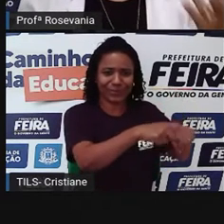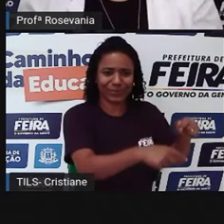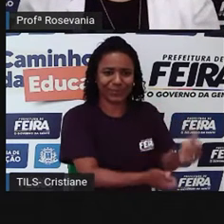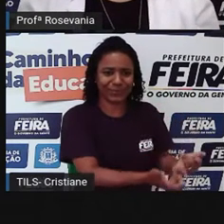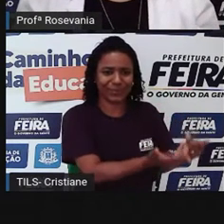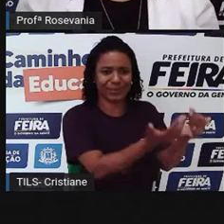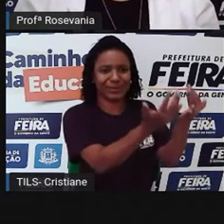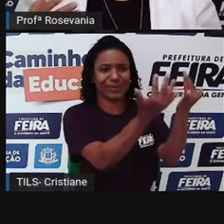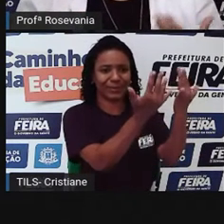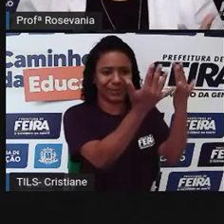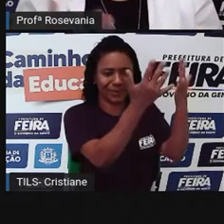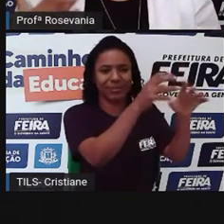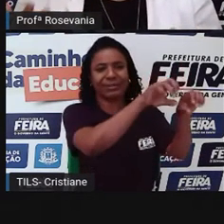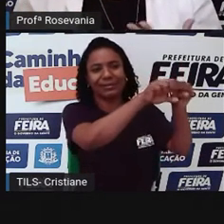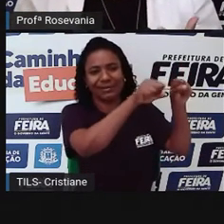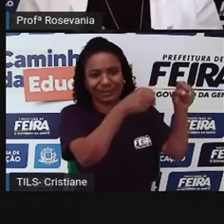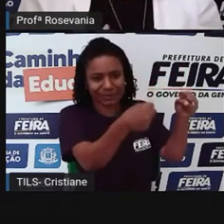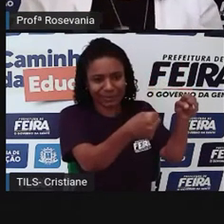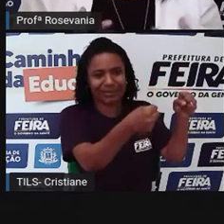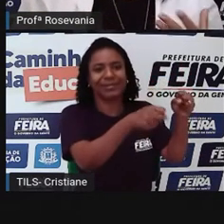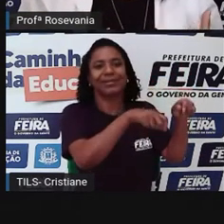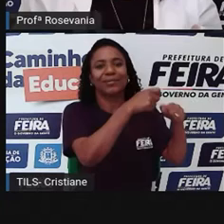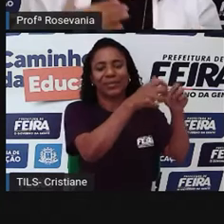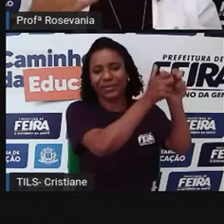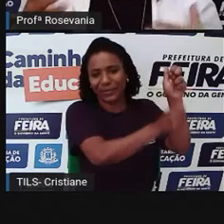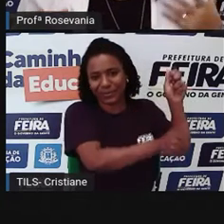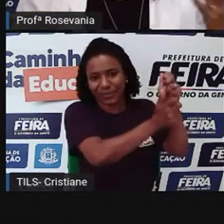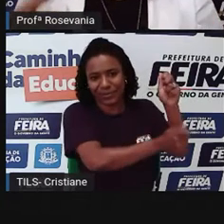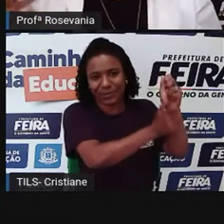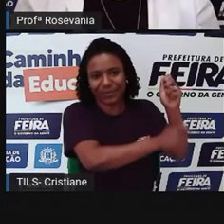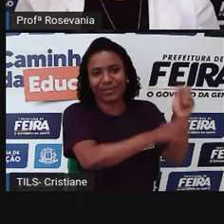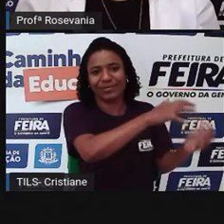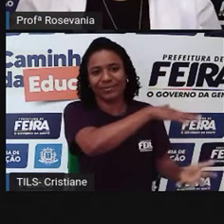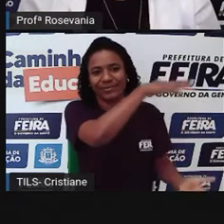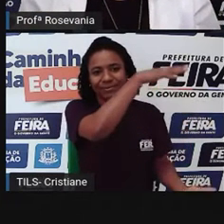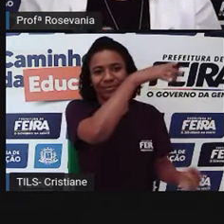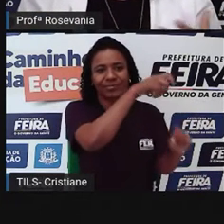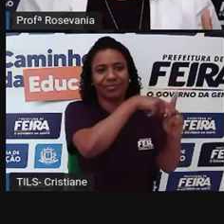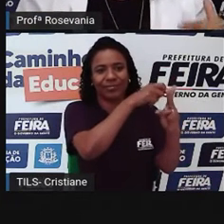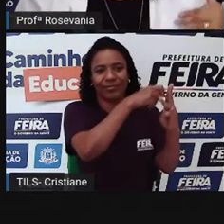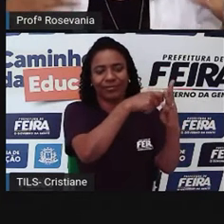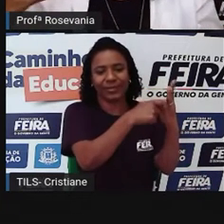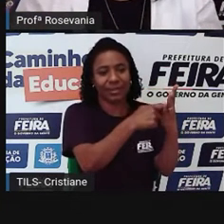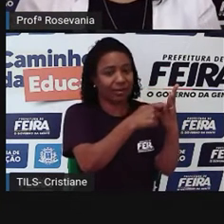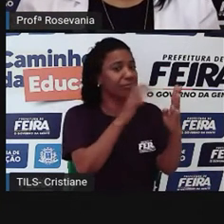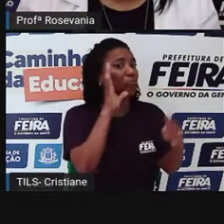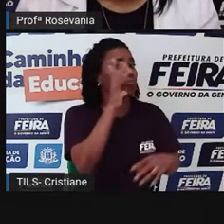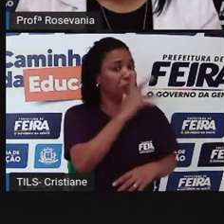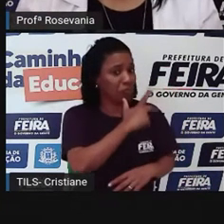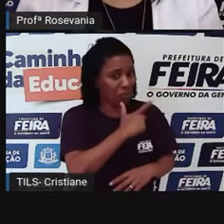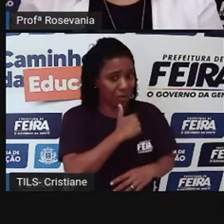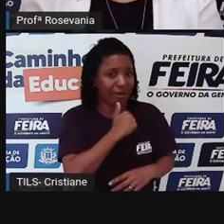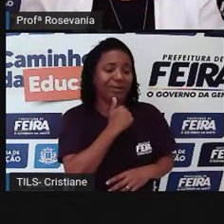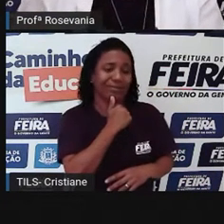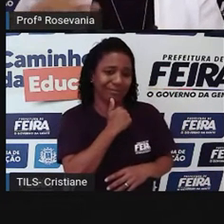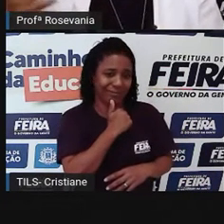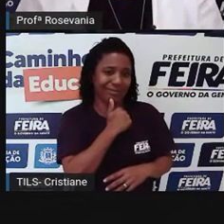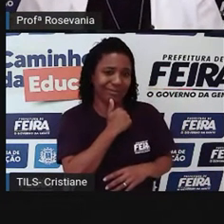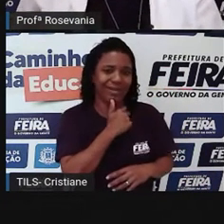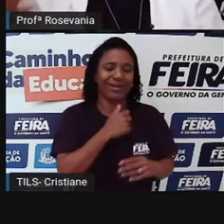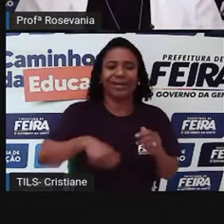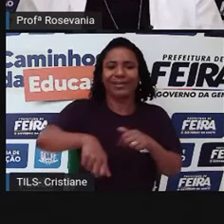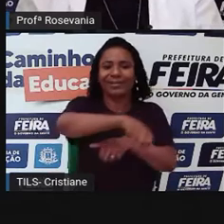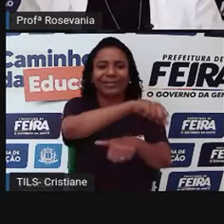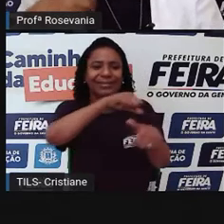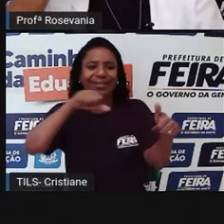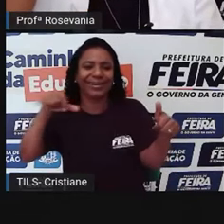semente para poder vender. Então, isso demorava um processo de dois, três meses, a depender do produto, até mais tempo. E